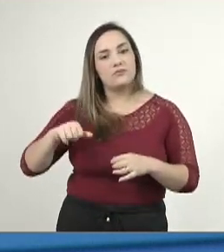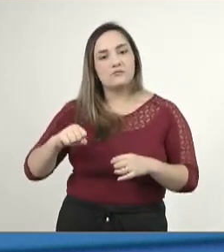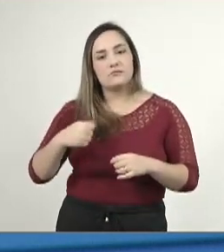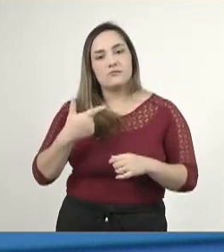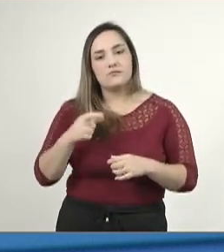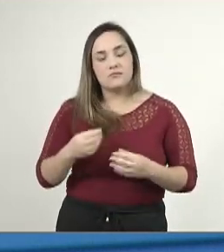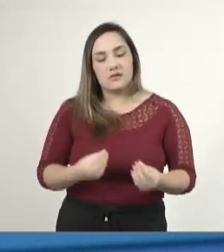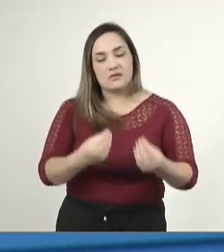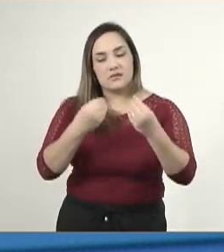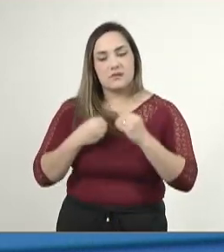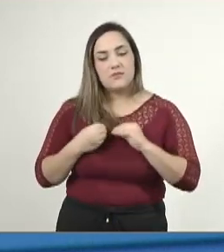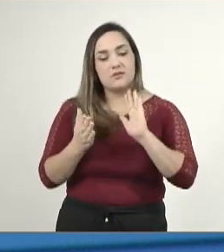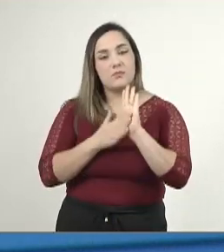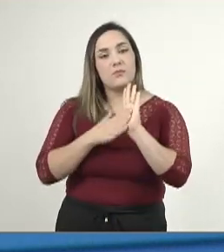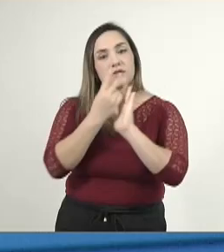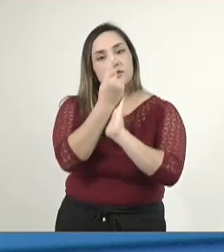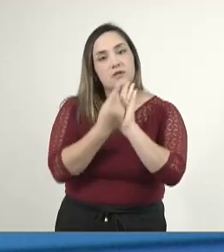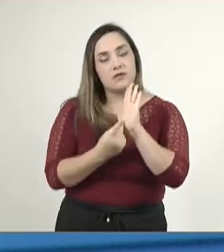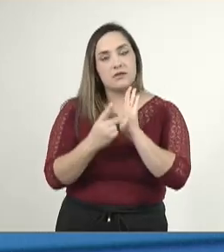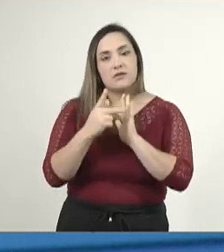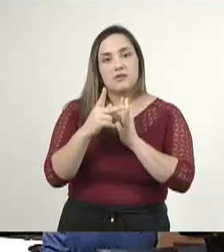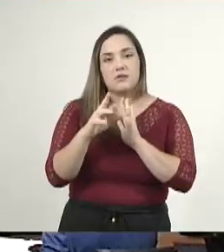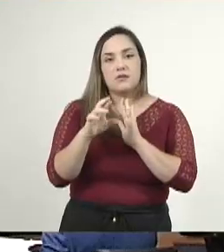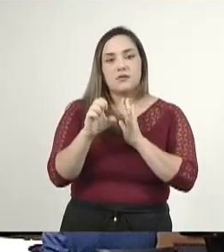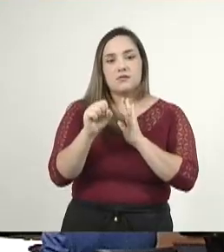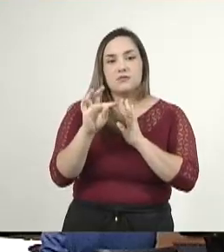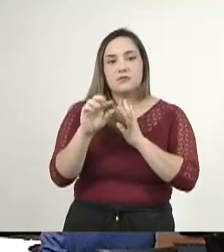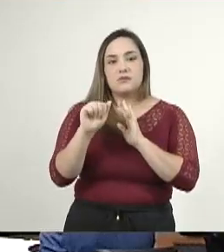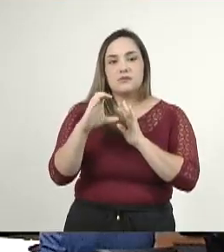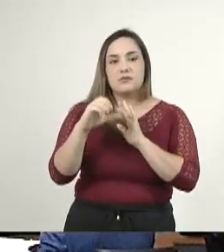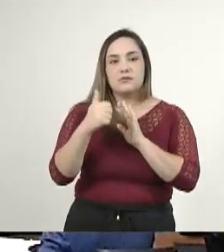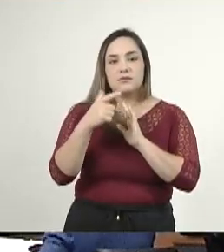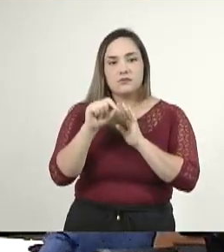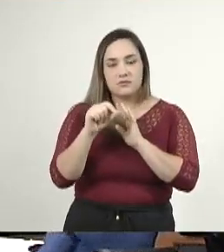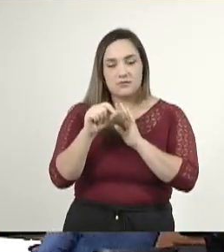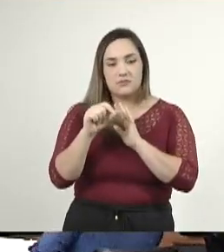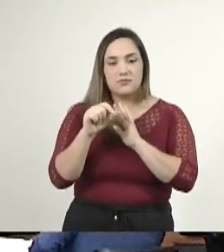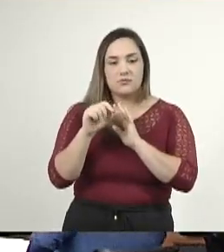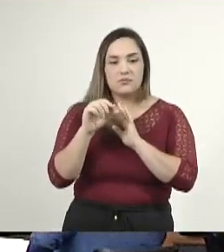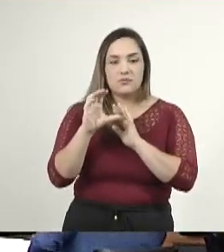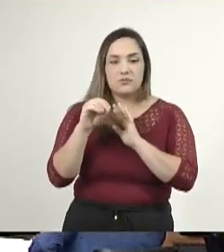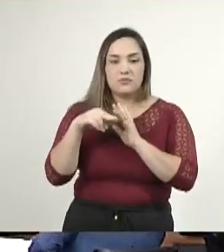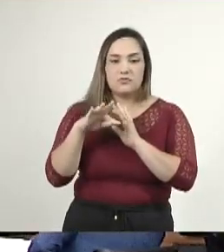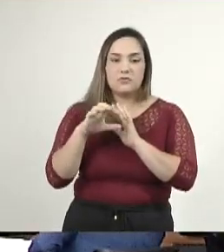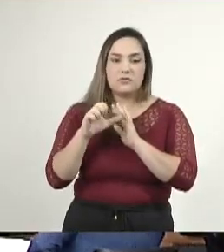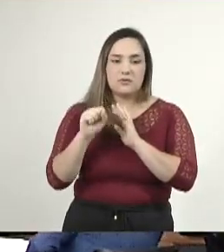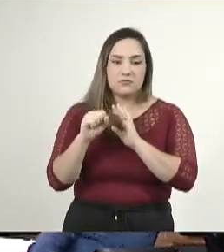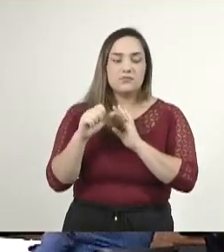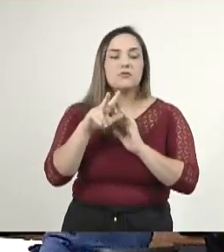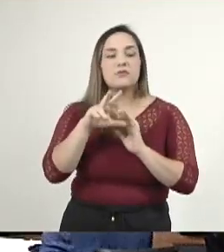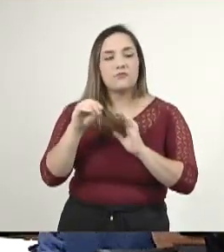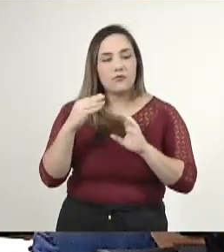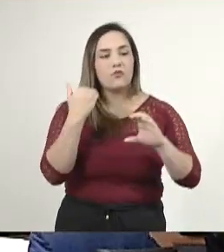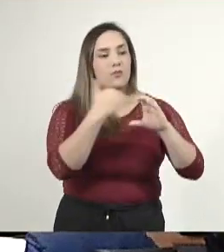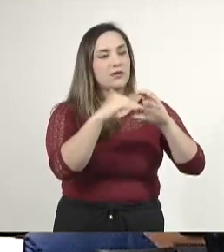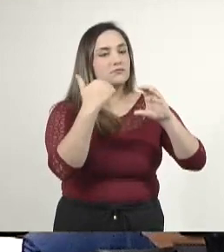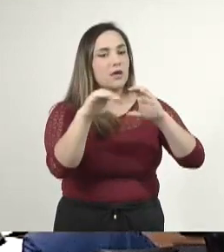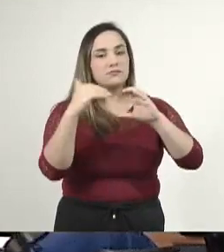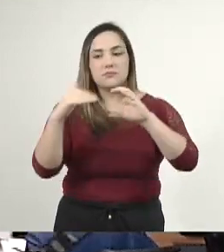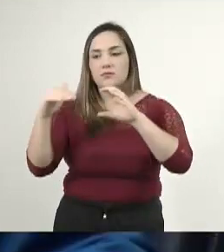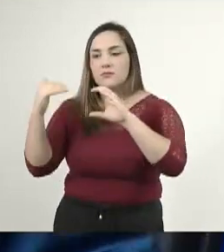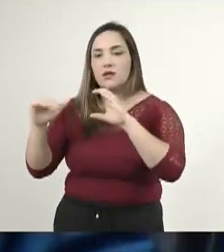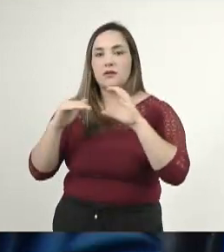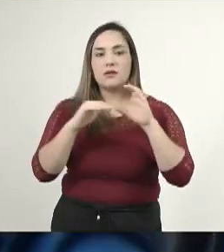de contas. Recebi, estou encaminhando cópia para cada um da comissão